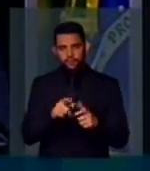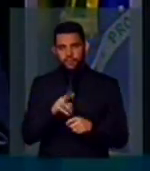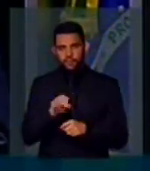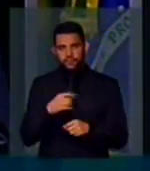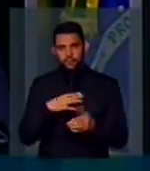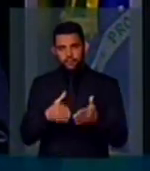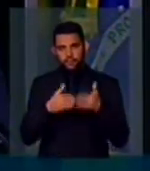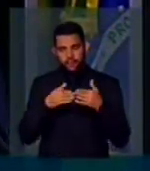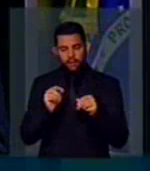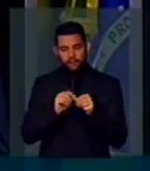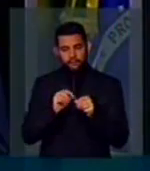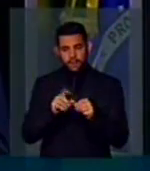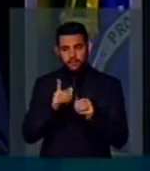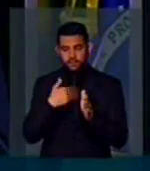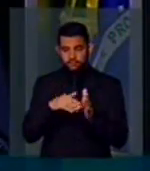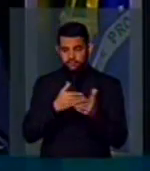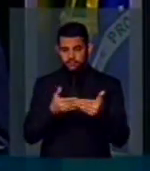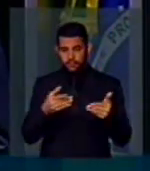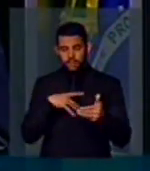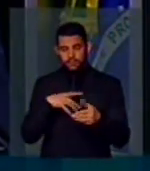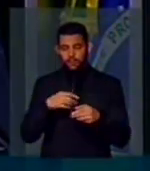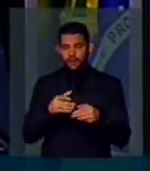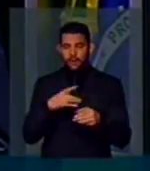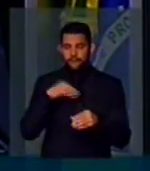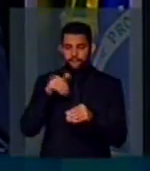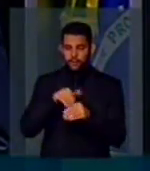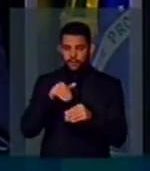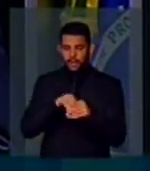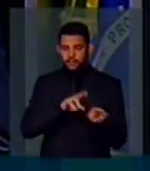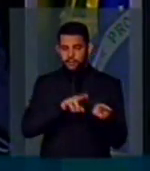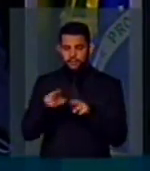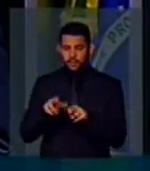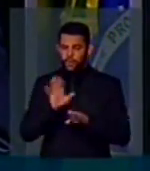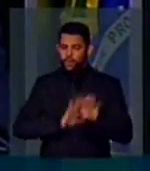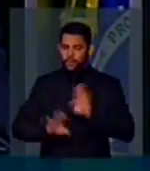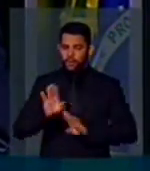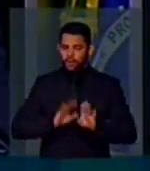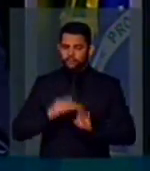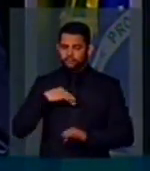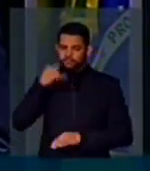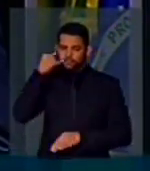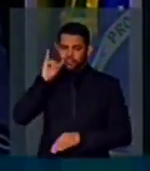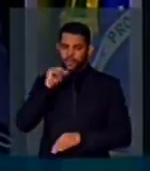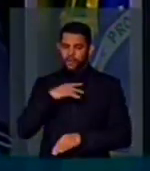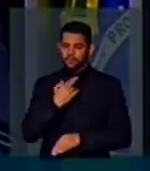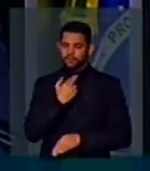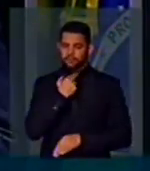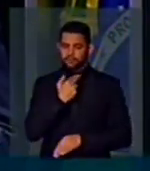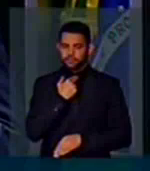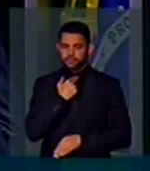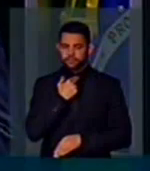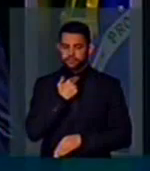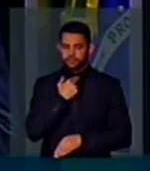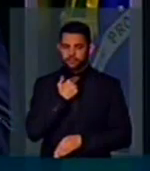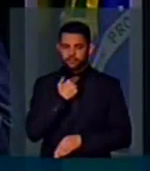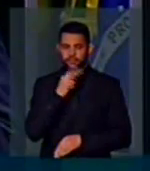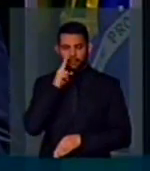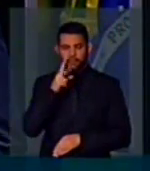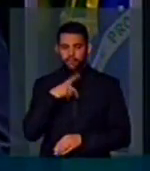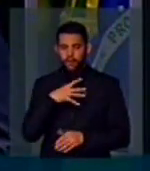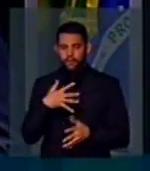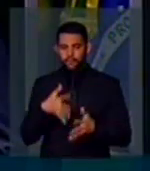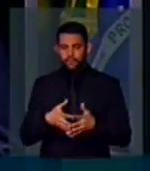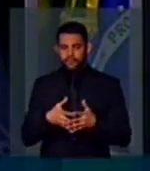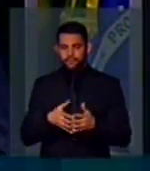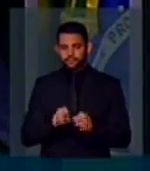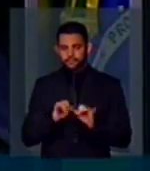apelo que eu faço a esse acordo que será votado na semana que vem. Muita cautela para que nós não venhamos a complicar